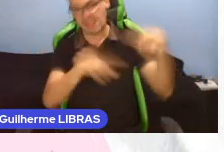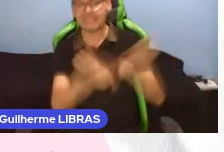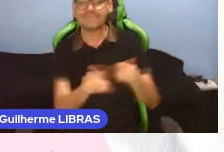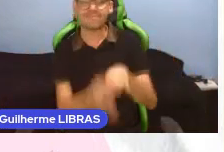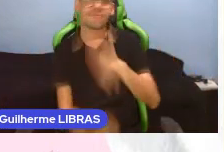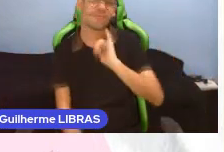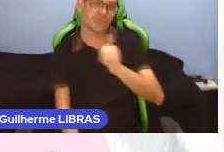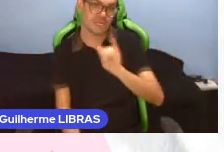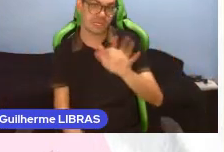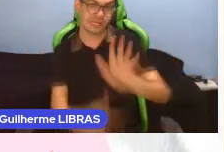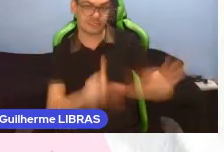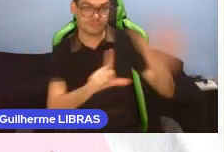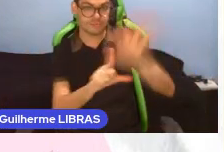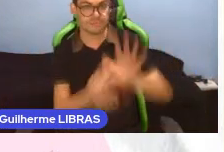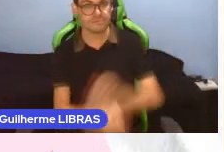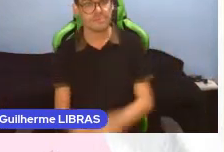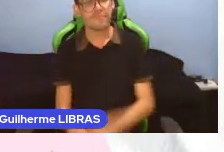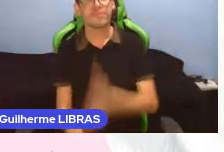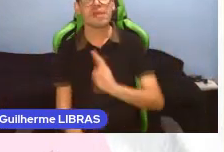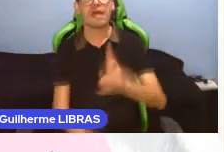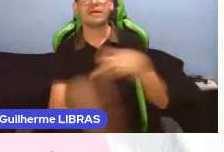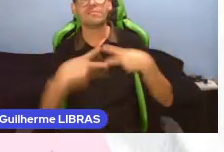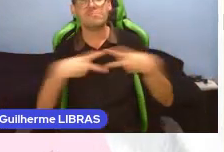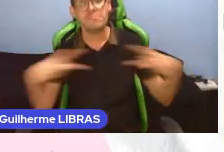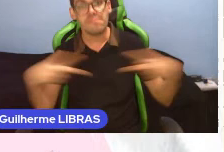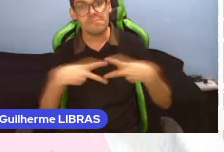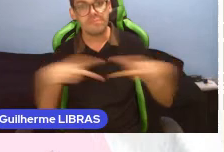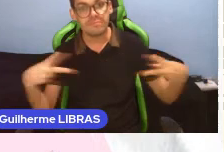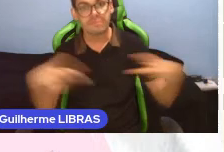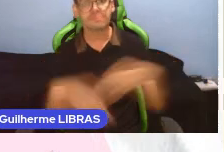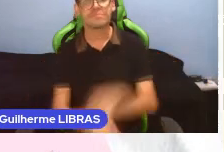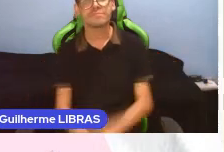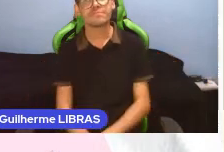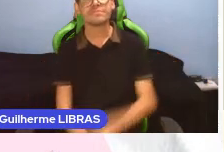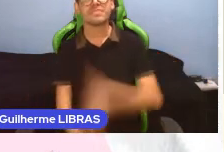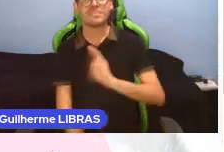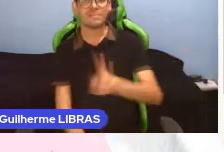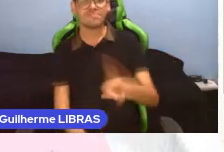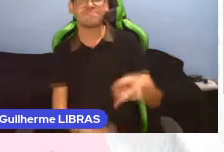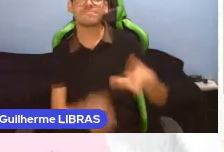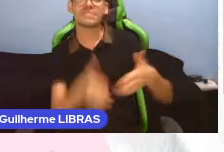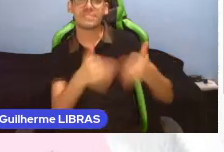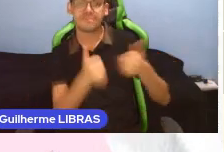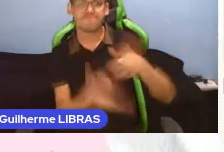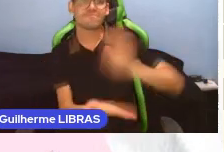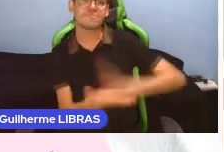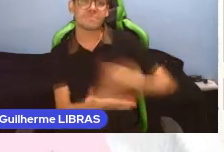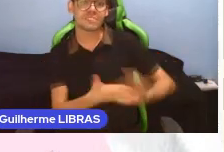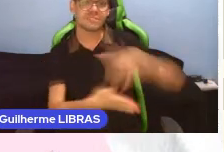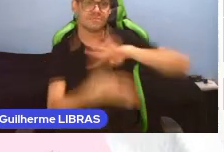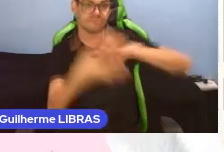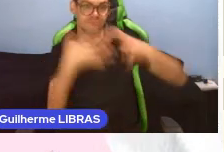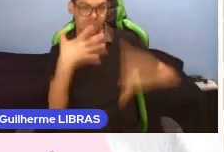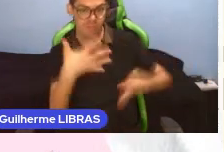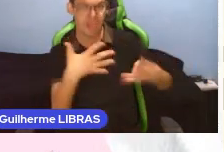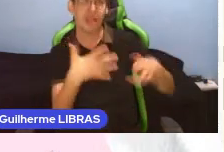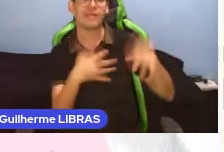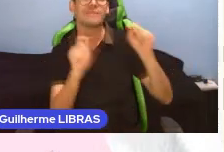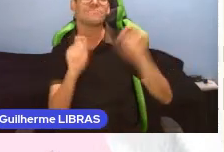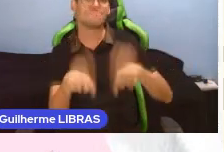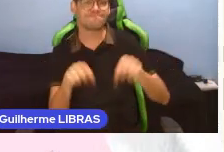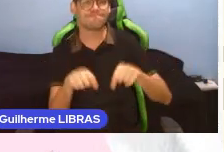imagem. Colocar legenda nos vídeos. Sempre que possível, pedir interpretação para libras dos vídeos aqui